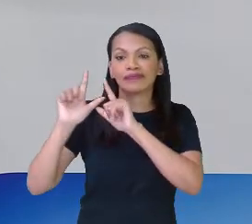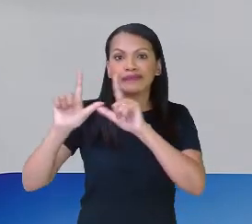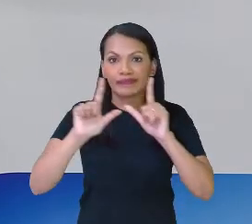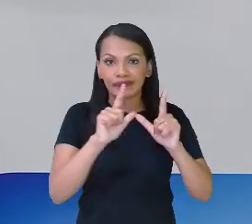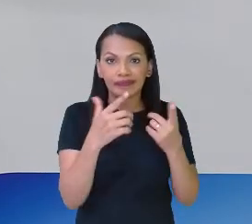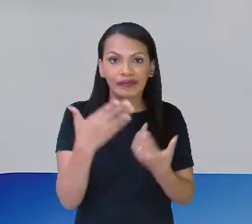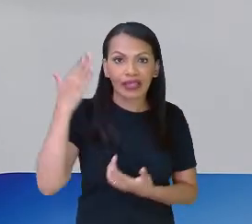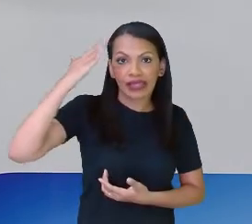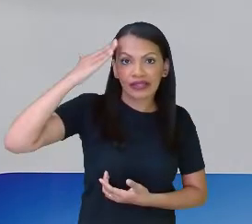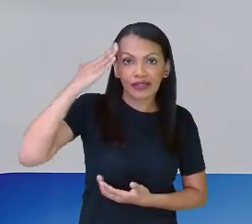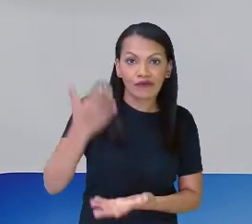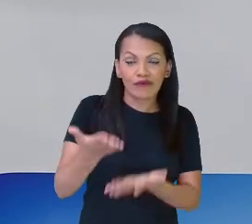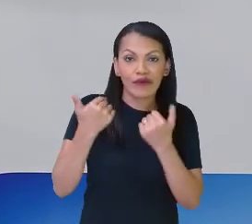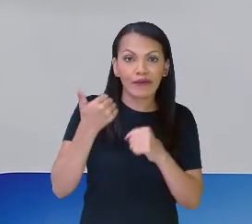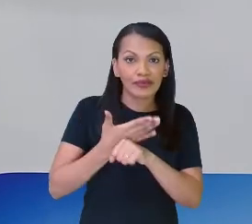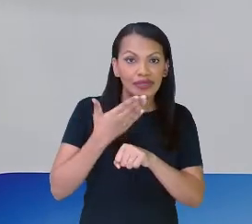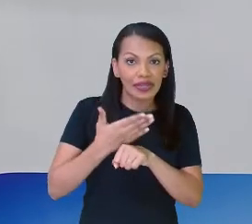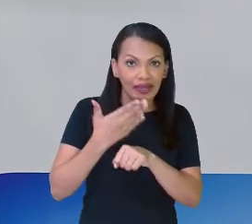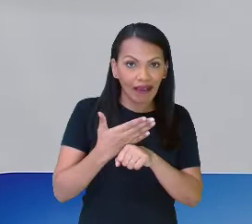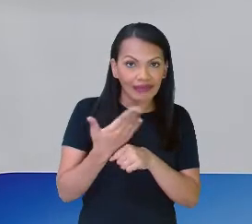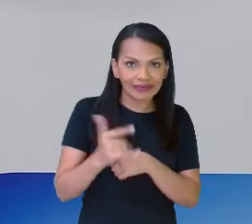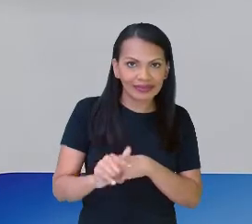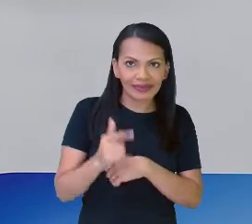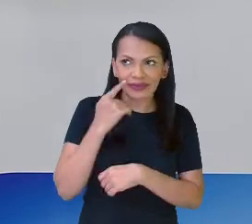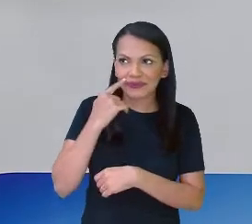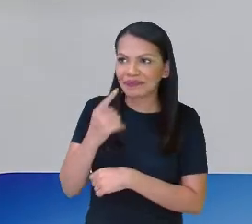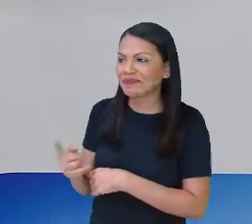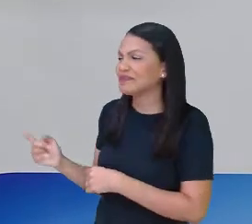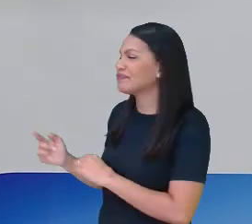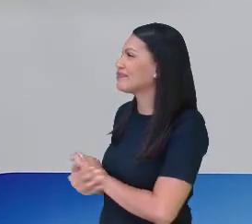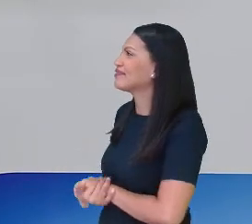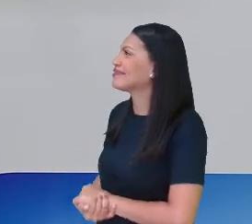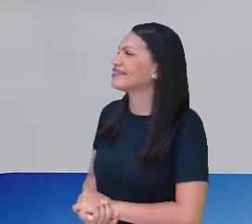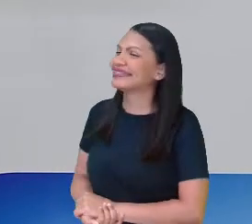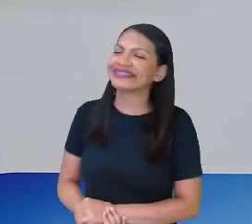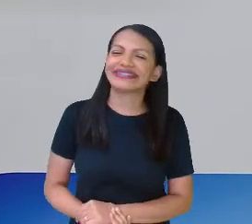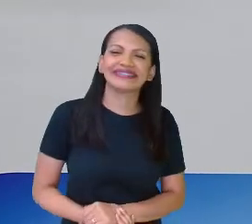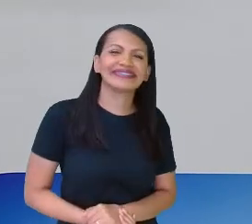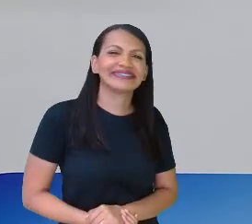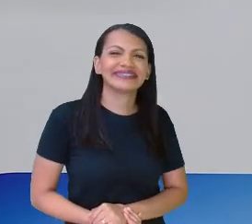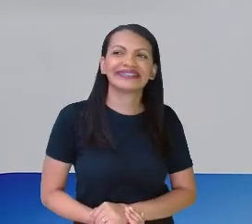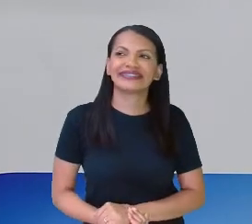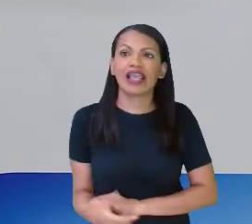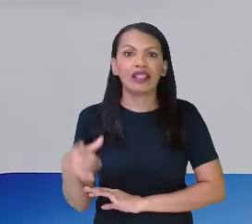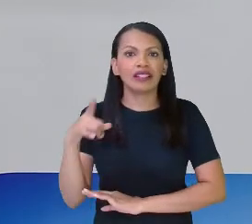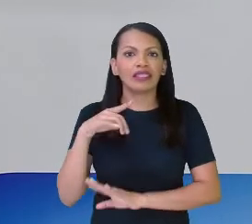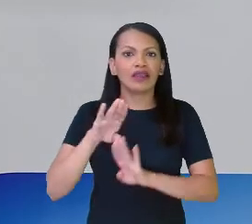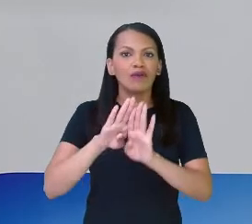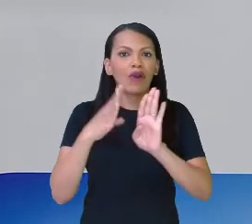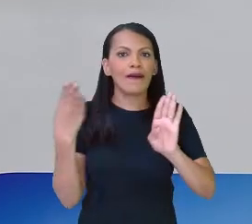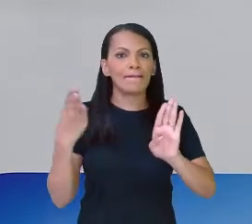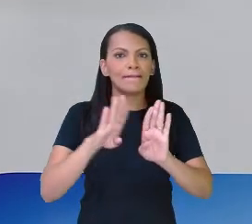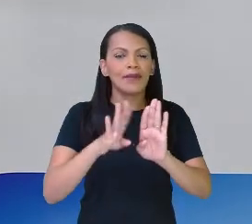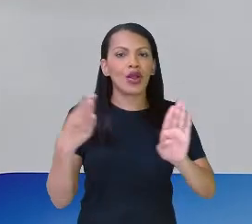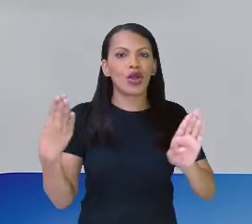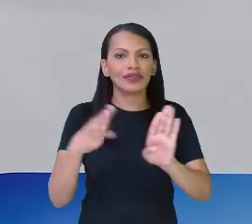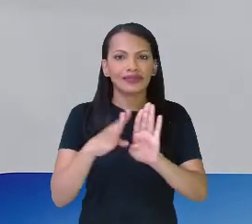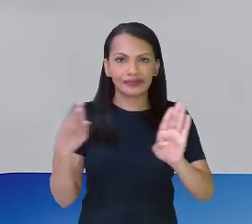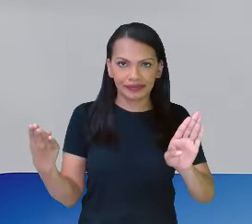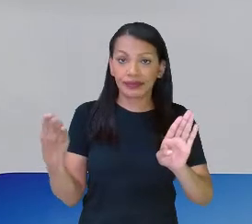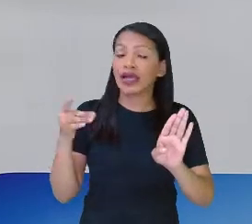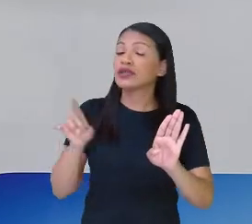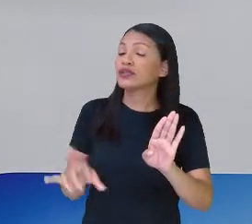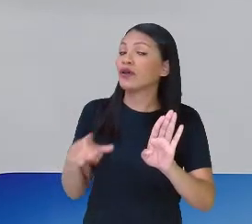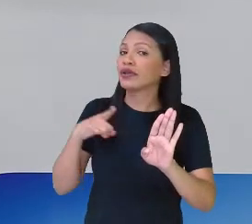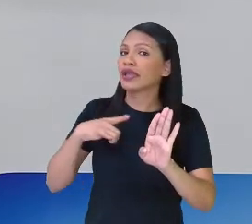Vamos embora? Vamos treinar mais um pouquinho? Olha só agora, pessoal. Tem uma porta, né? É uma porta, só